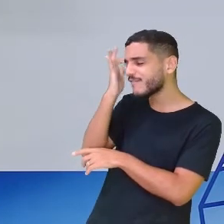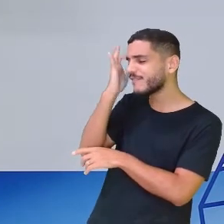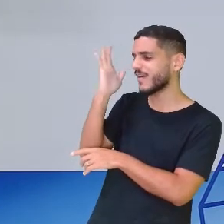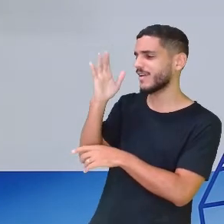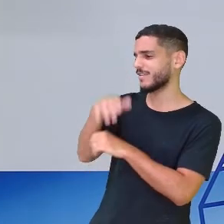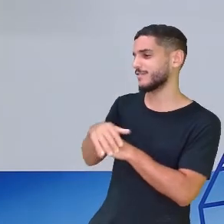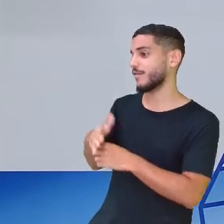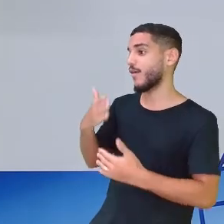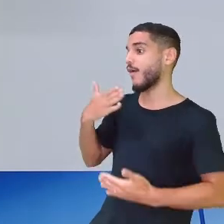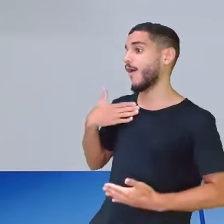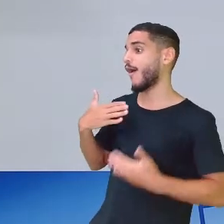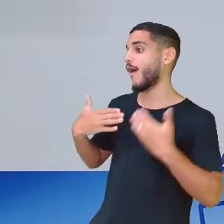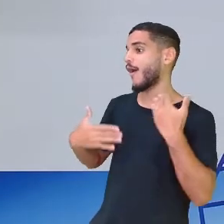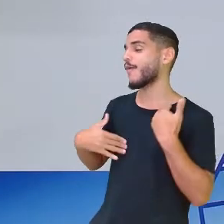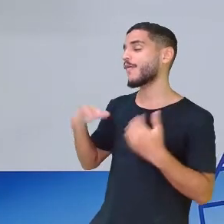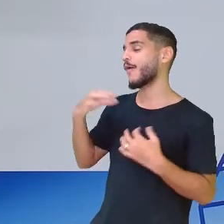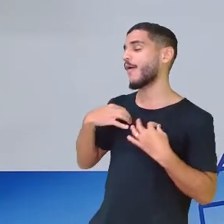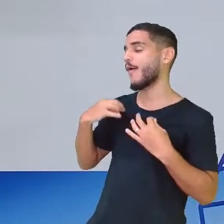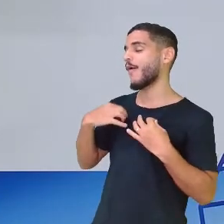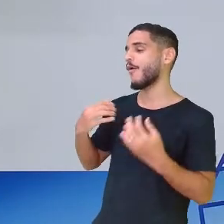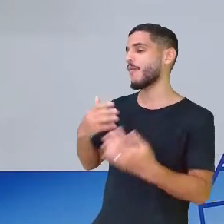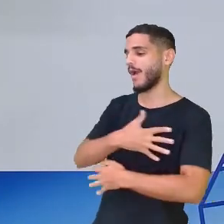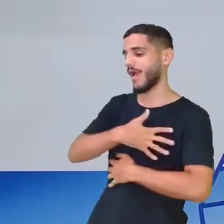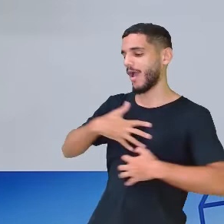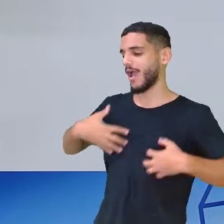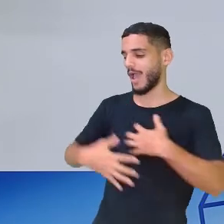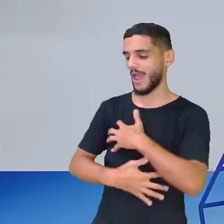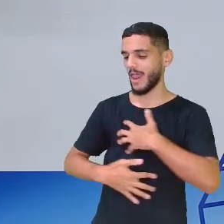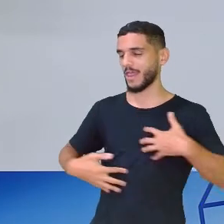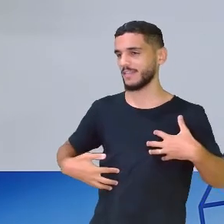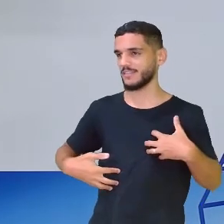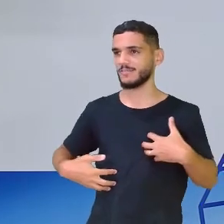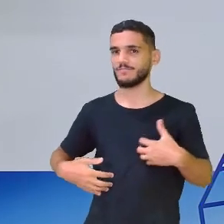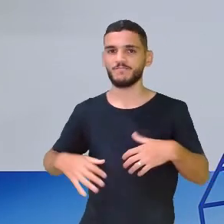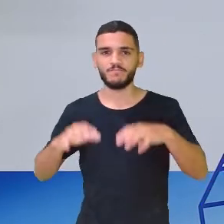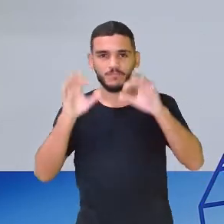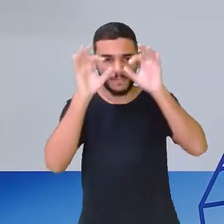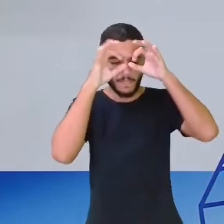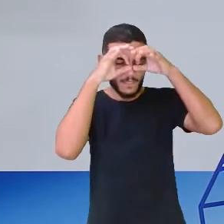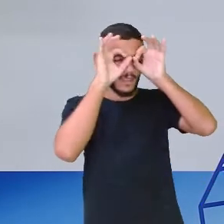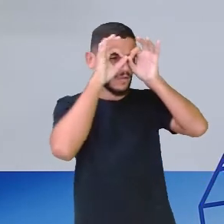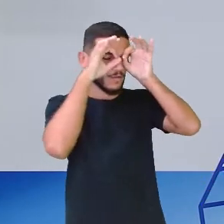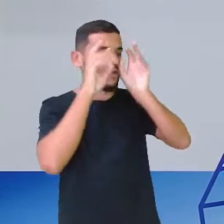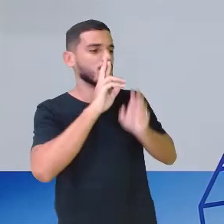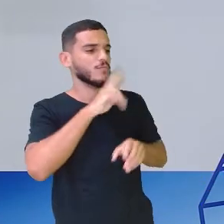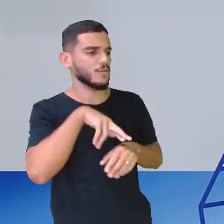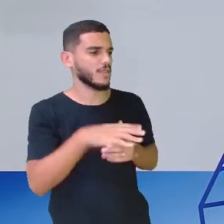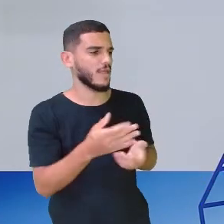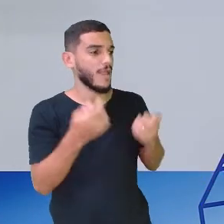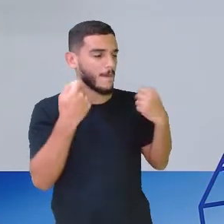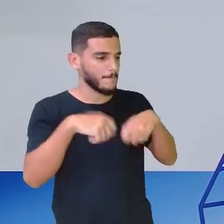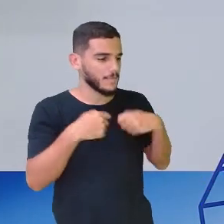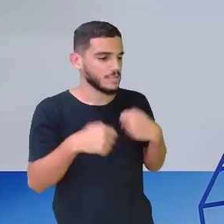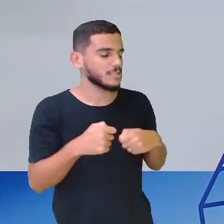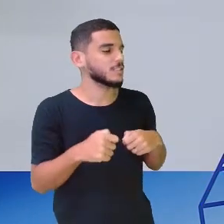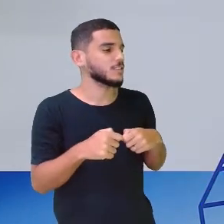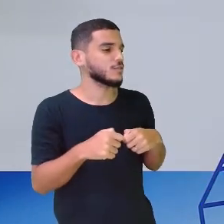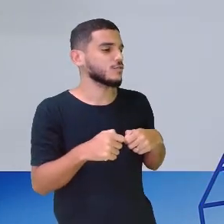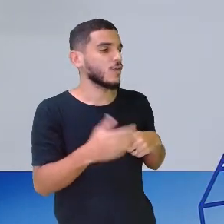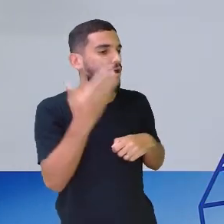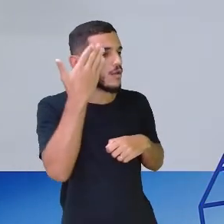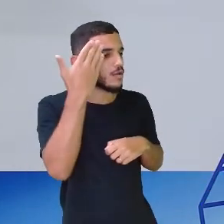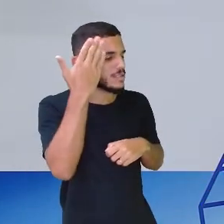sua roupa listrada. A coruja foi logo falando. É preciso dar ouvidos a